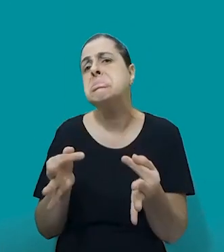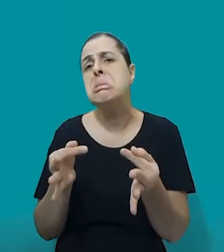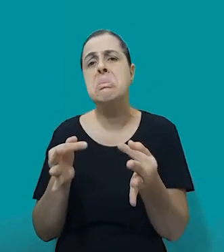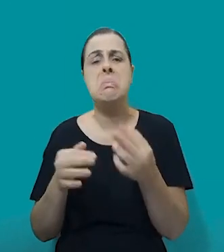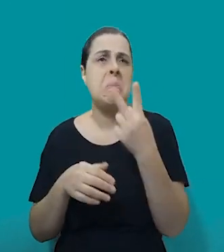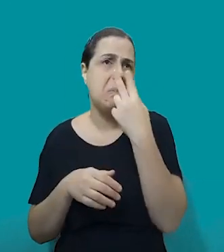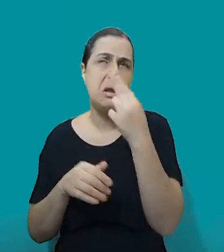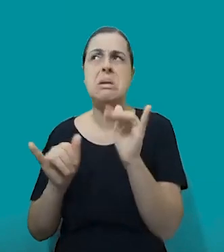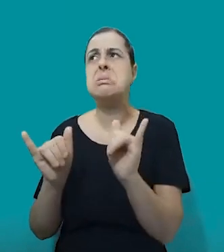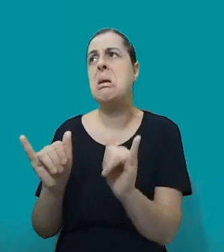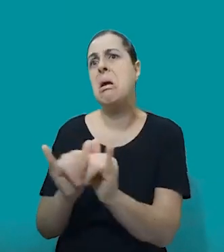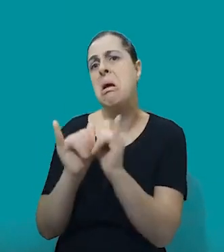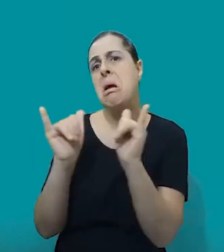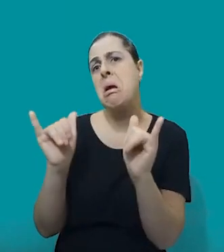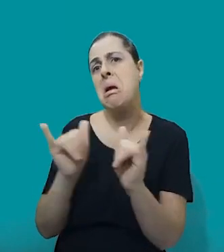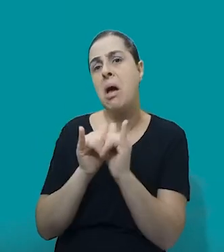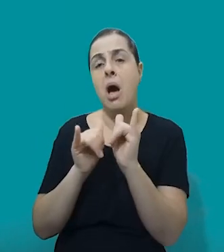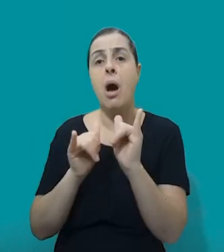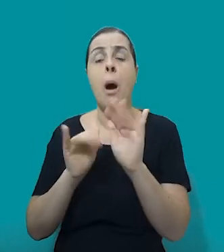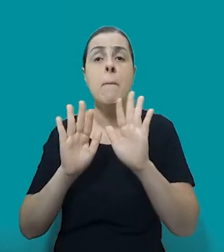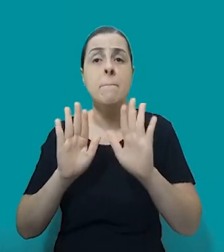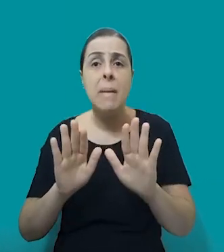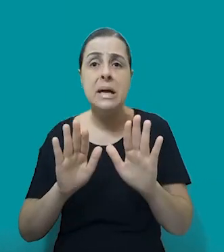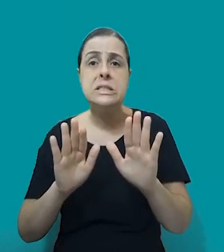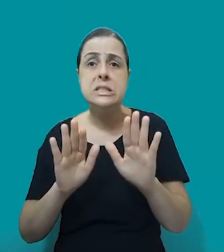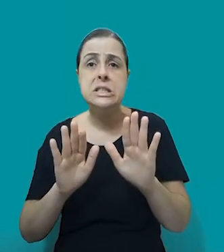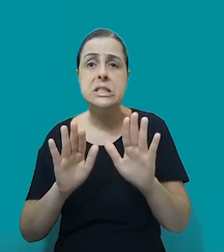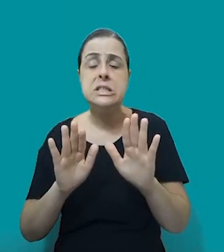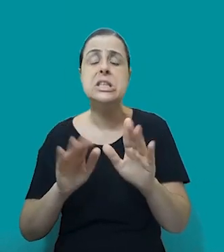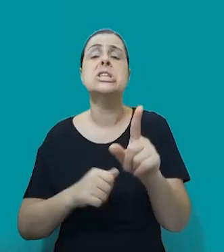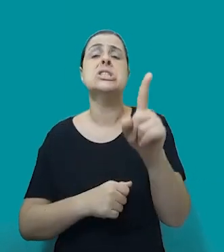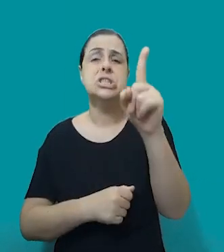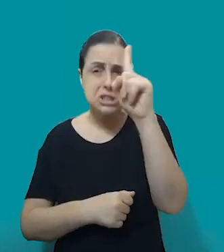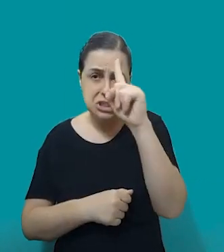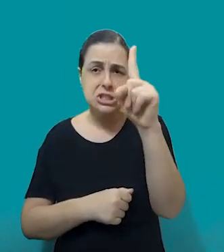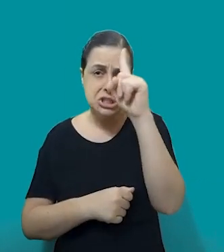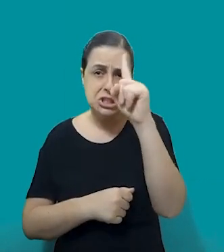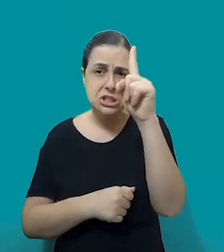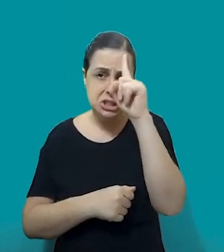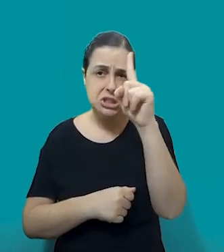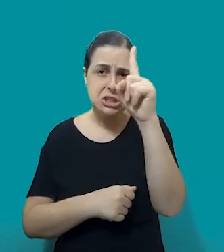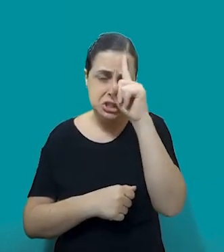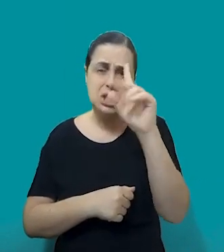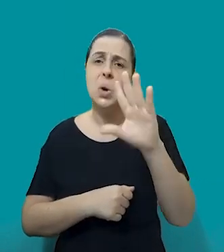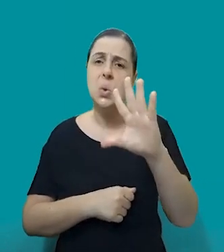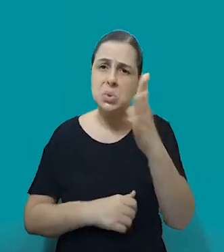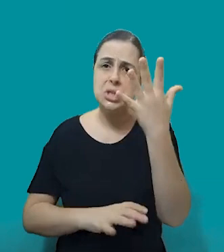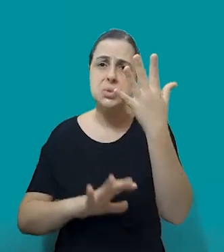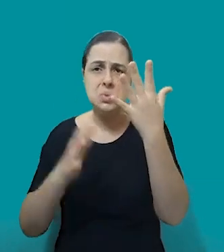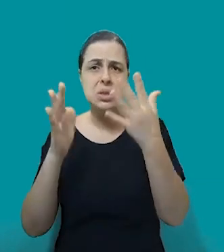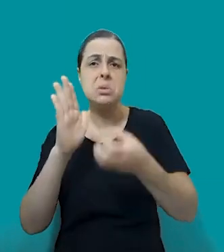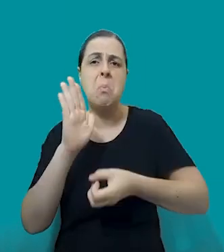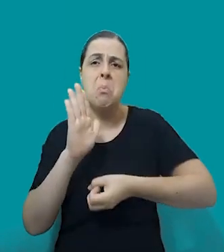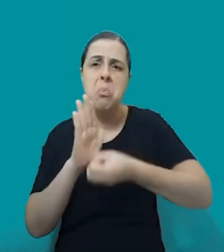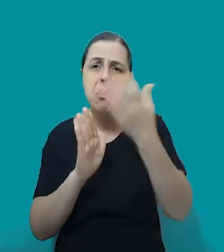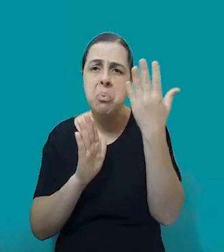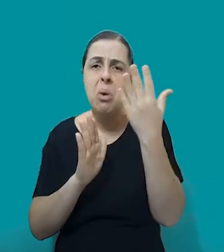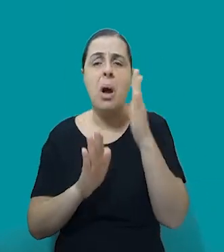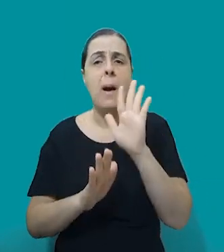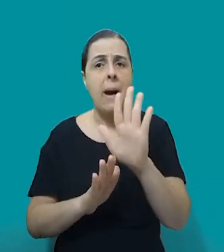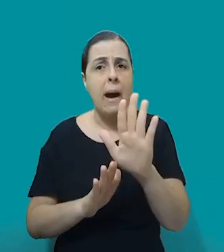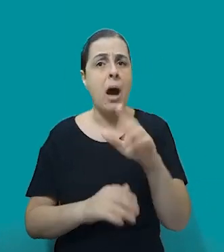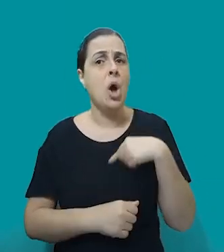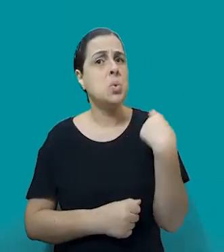e no dia a dia, isso contribui para a perpetuação dessa violência, né? De coisas que a gente não faz ideia de que podem